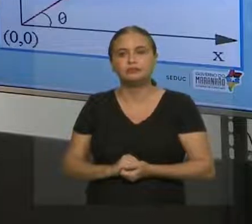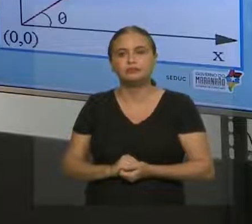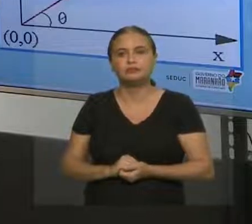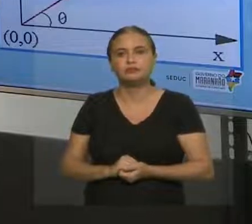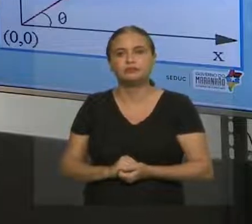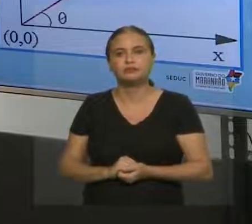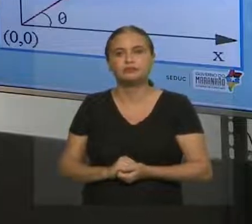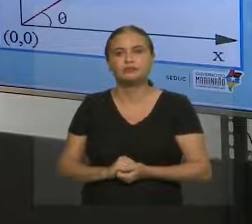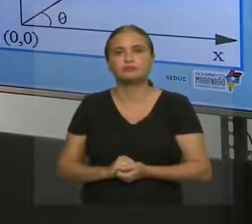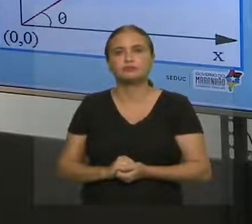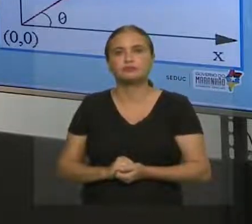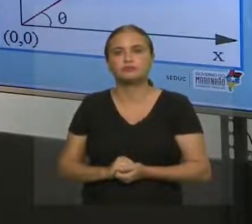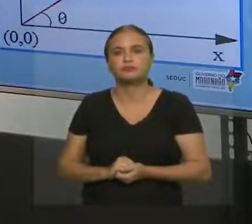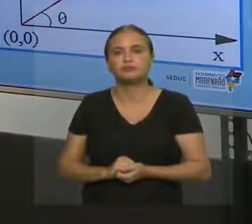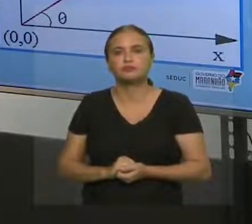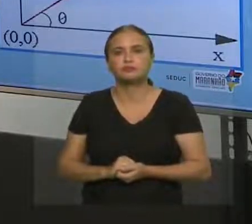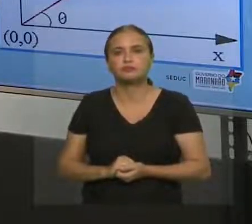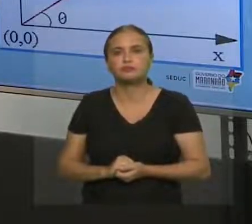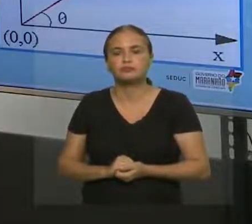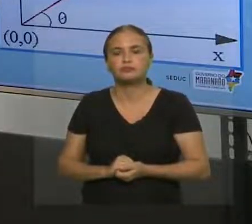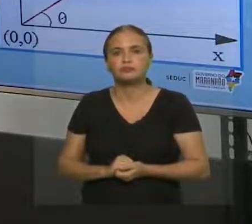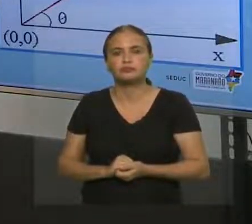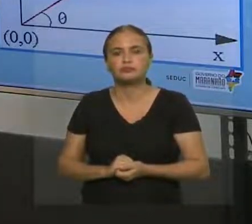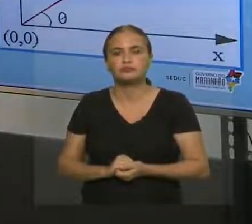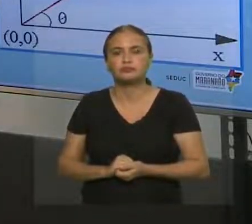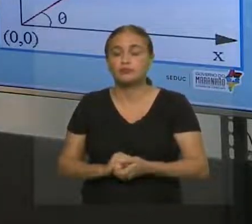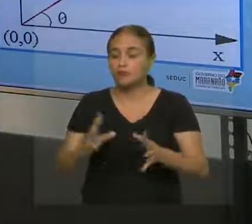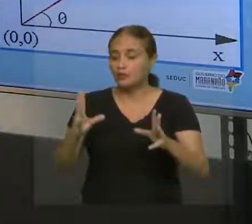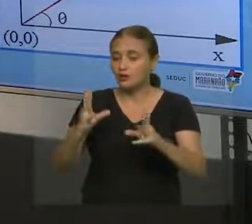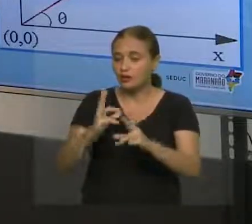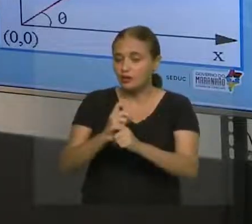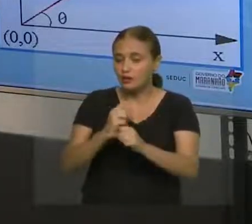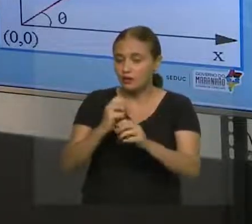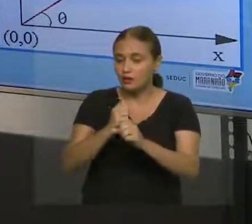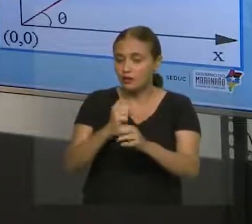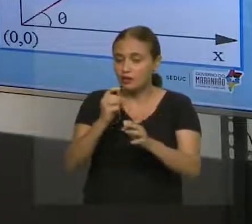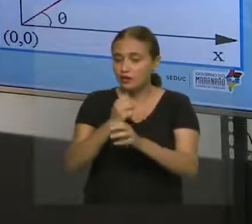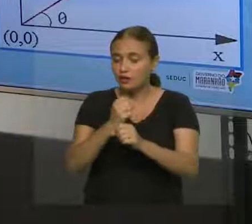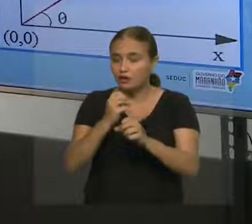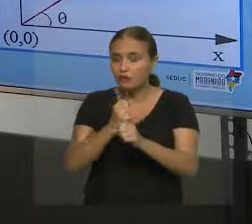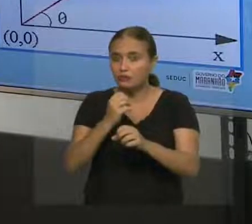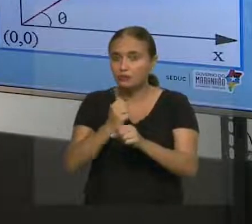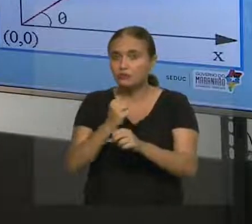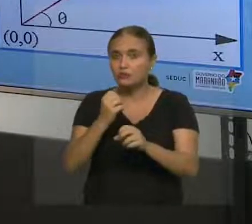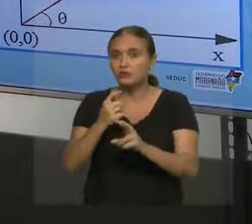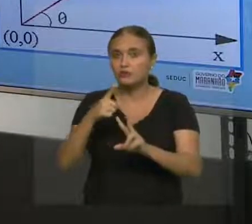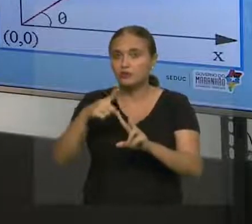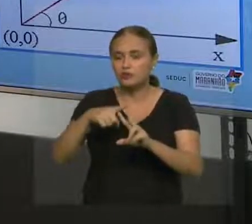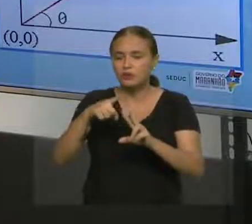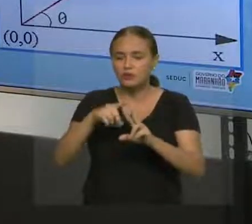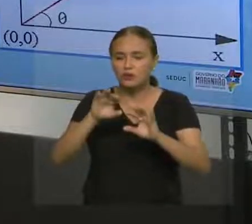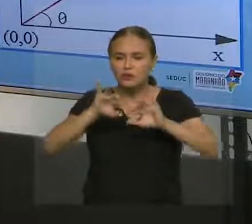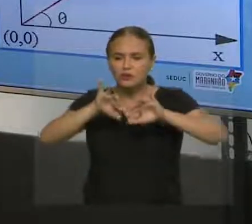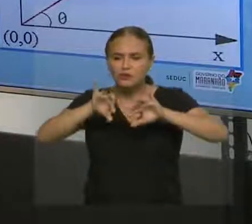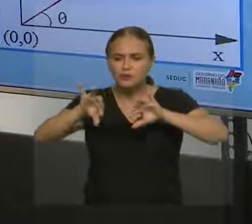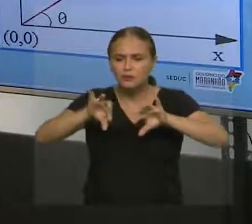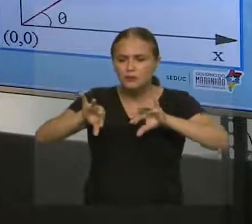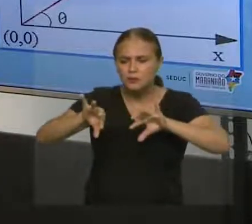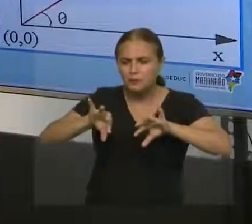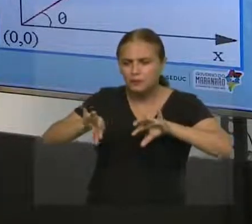E aí, para a gente finalizar, eu tenho aqui uma decomposição vetorial. Muitas vezes a gente precisa decompor vetores, porque